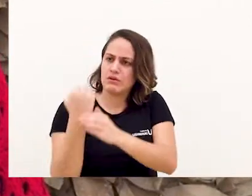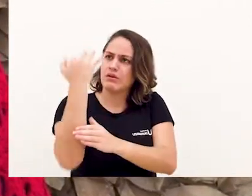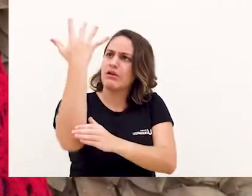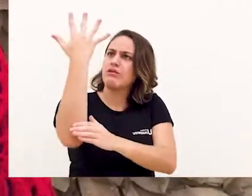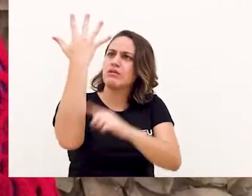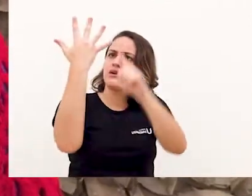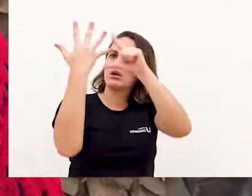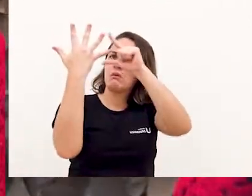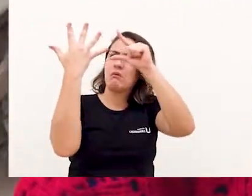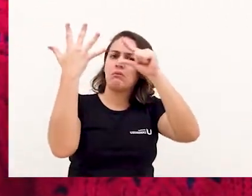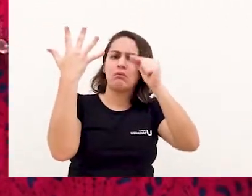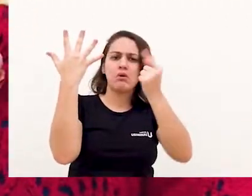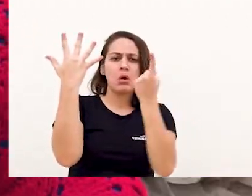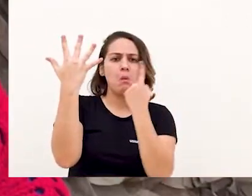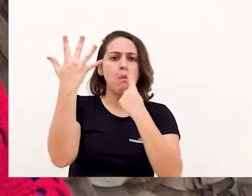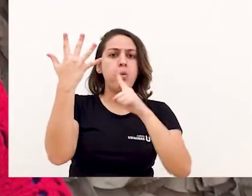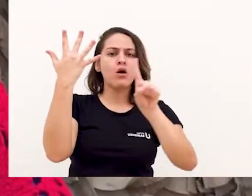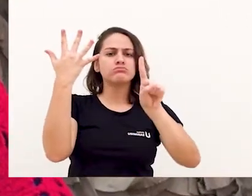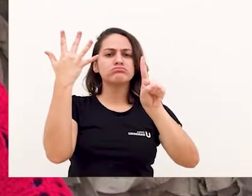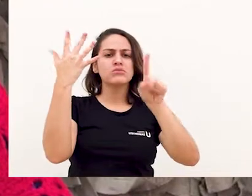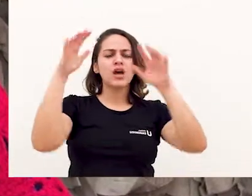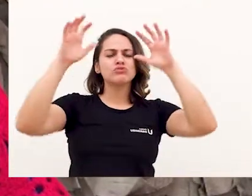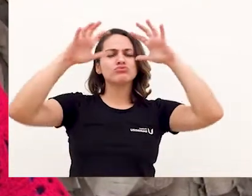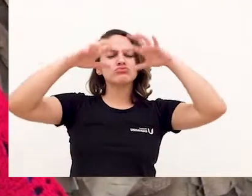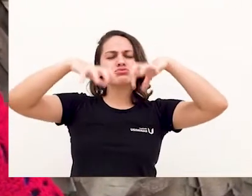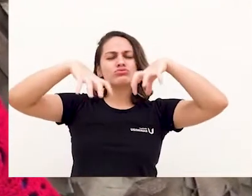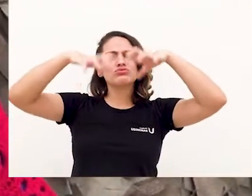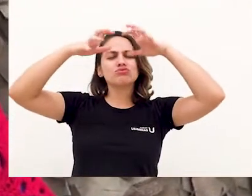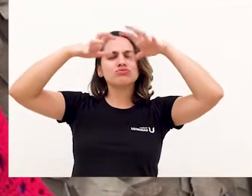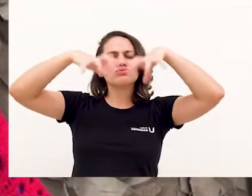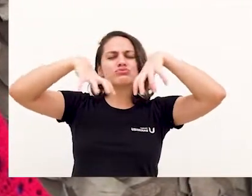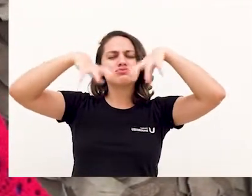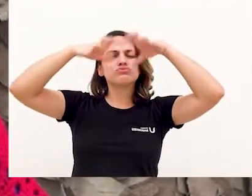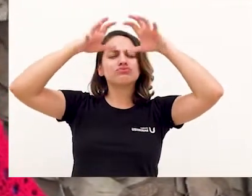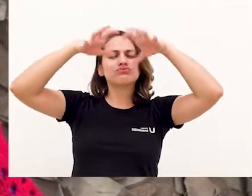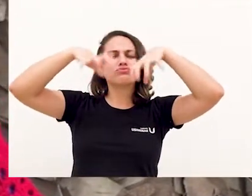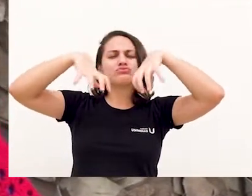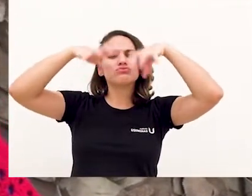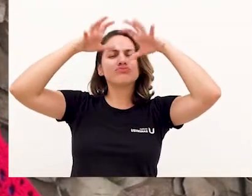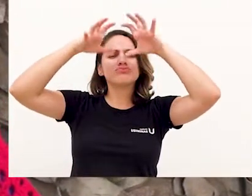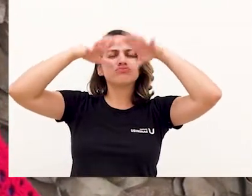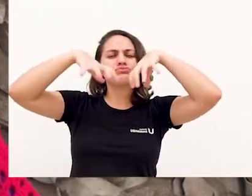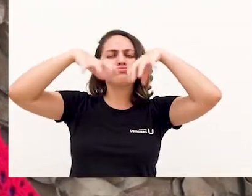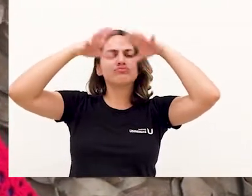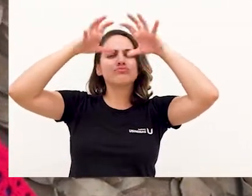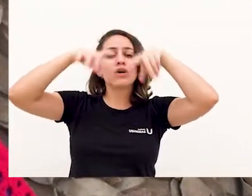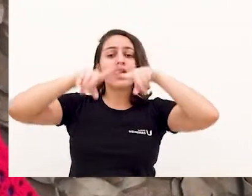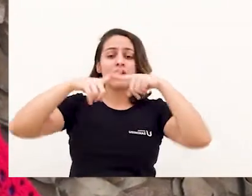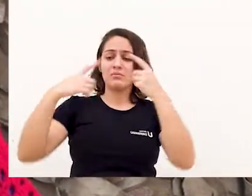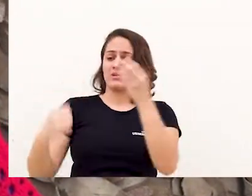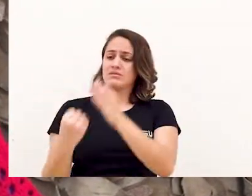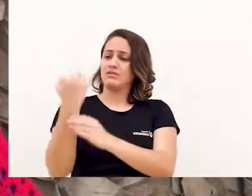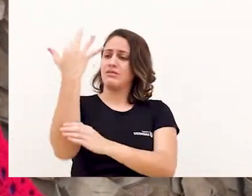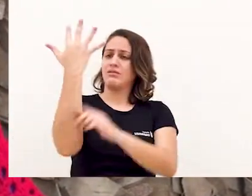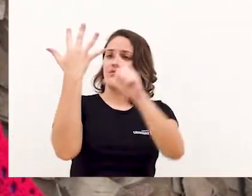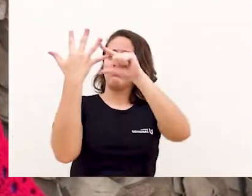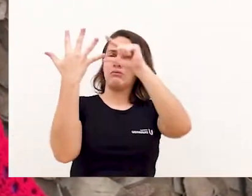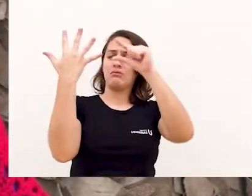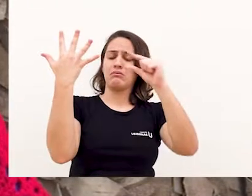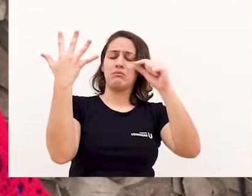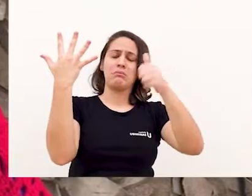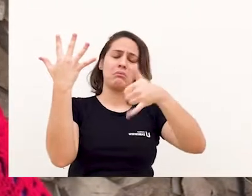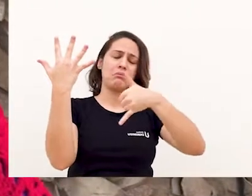a última folha da árvore. Nessa tarde, choveu uma chuva fininha, mas ela nem quis brincar com as